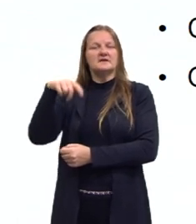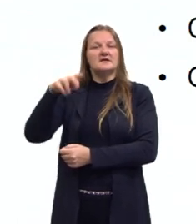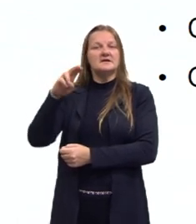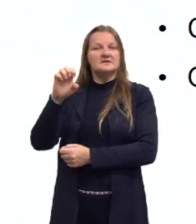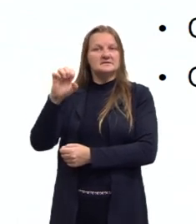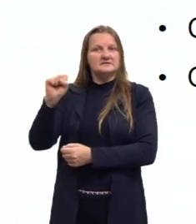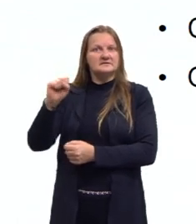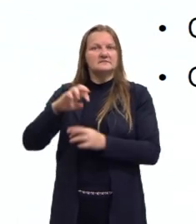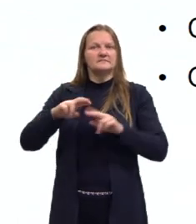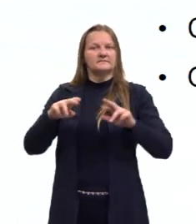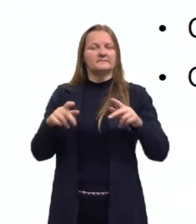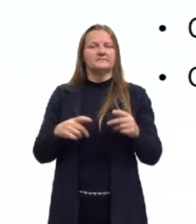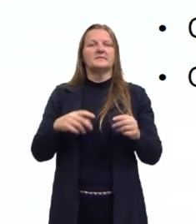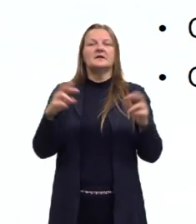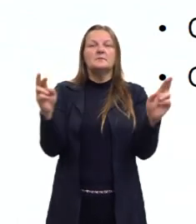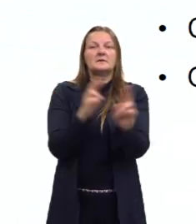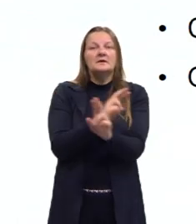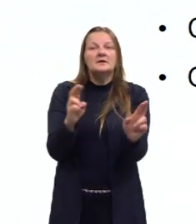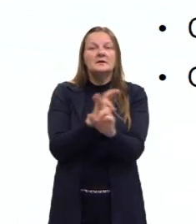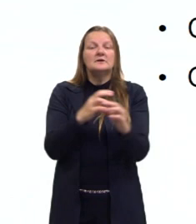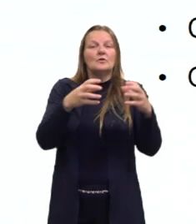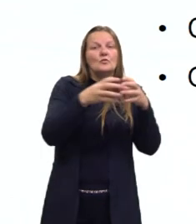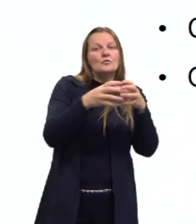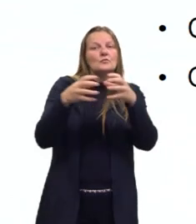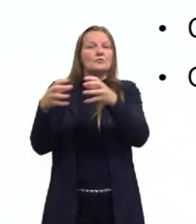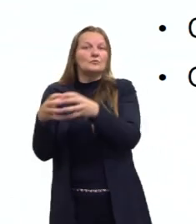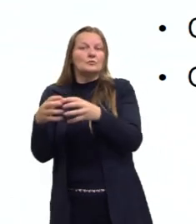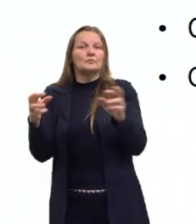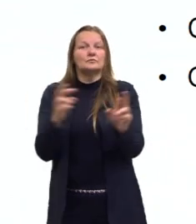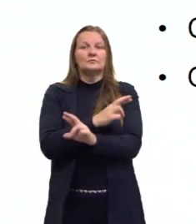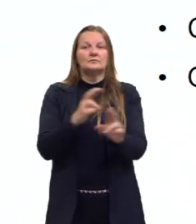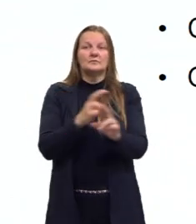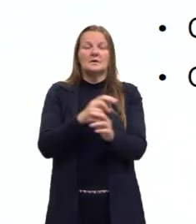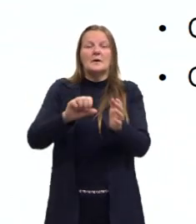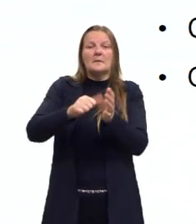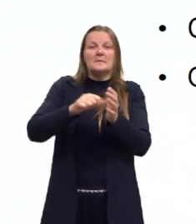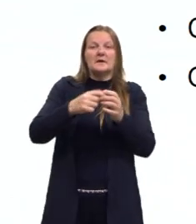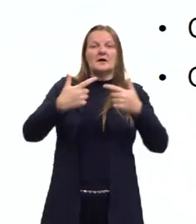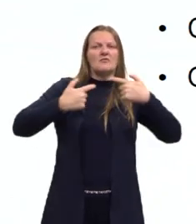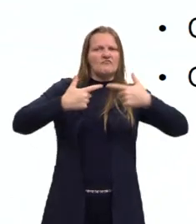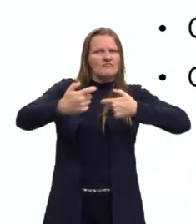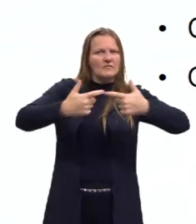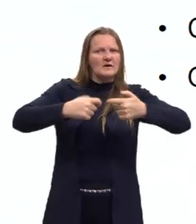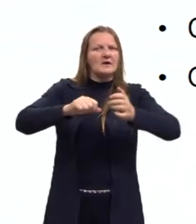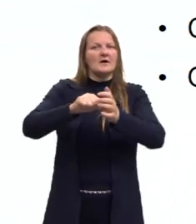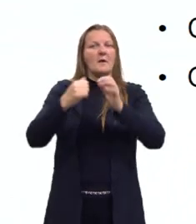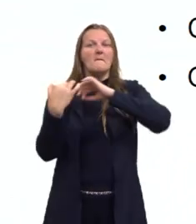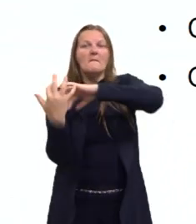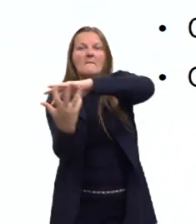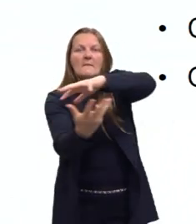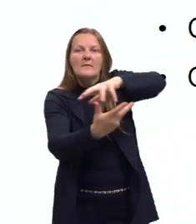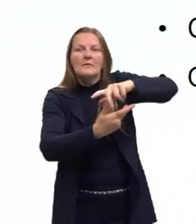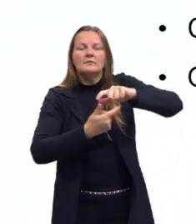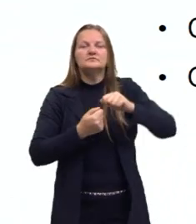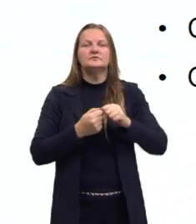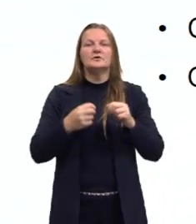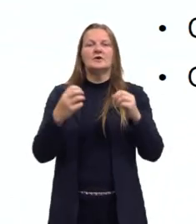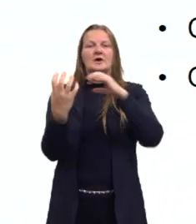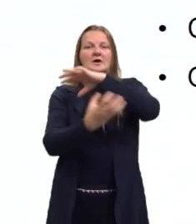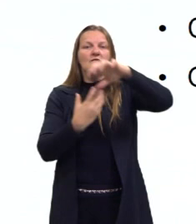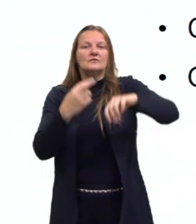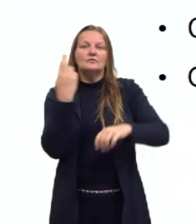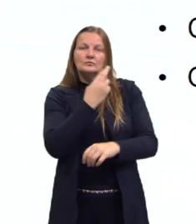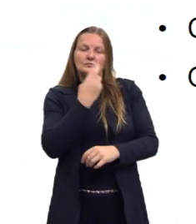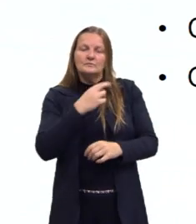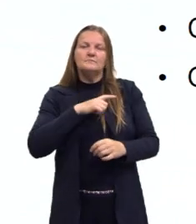A gente também vai falar de uma relação entre essa revolução e a Primeira Guerra Mundial. A Revolução Russa, ela vai